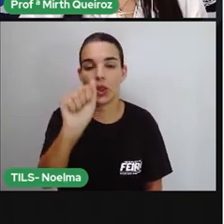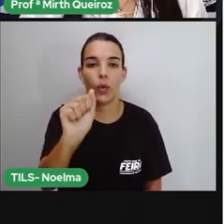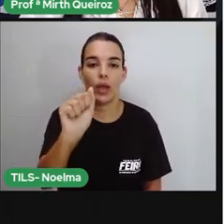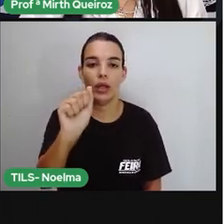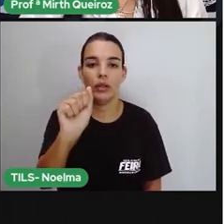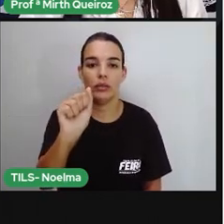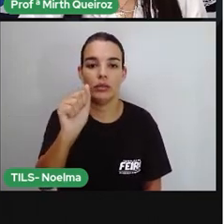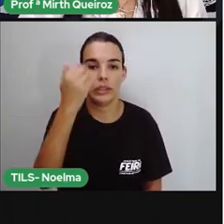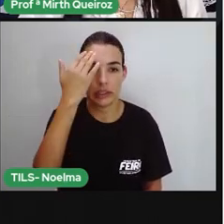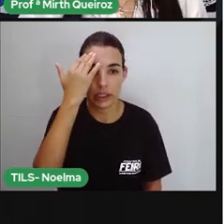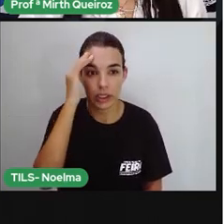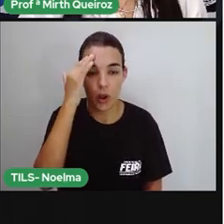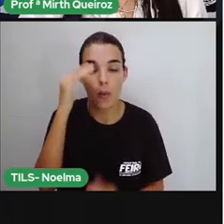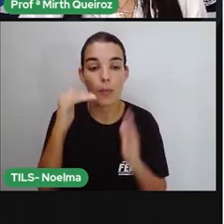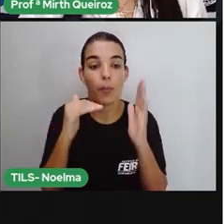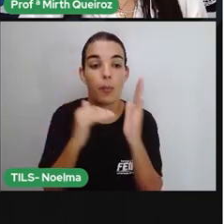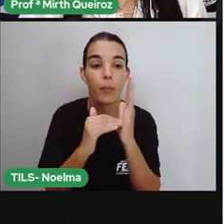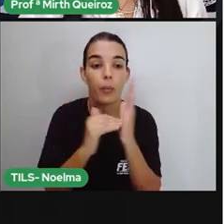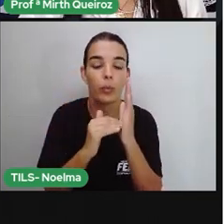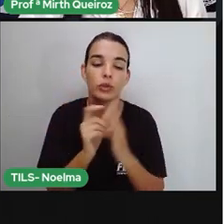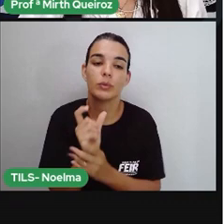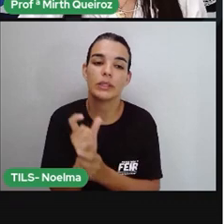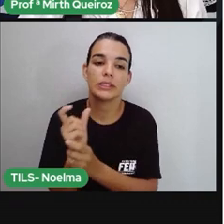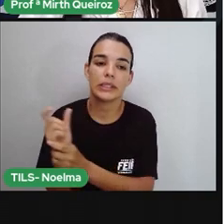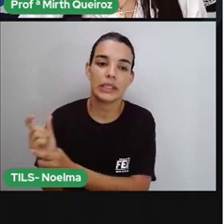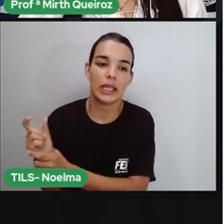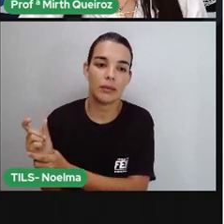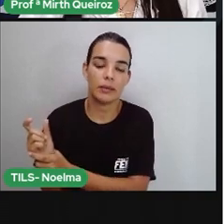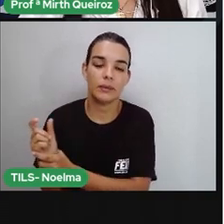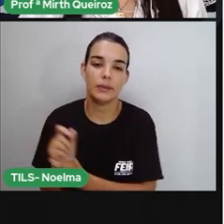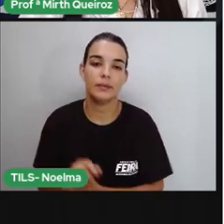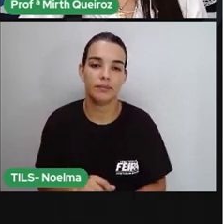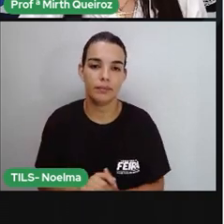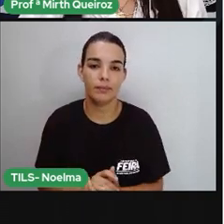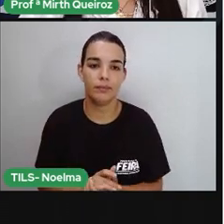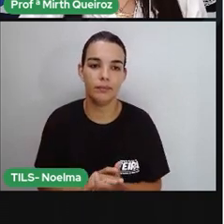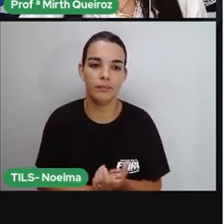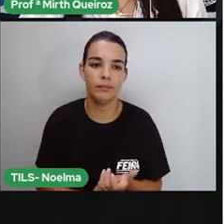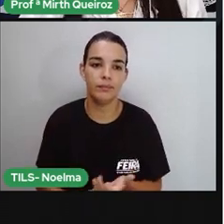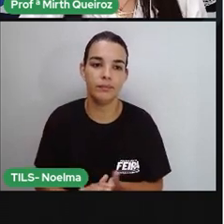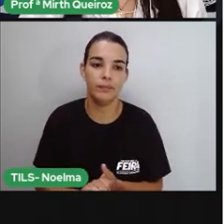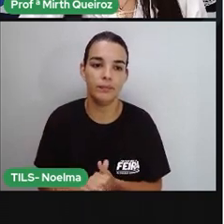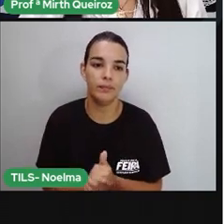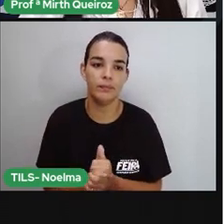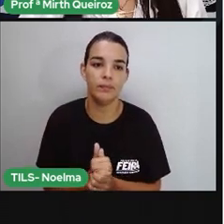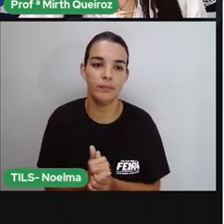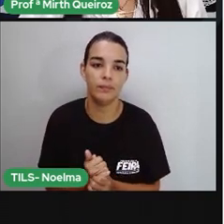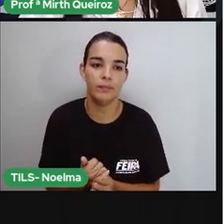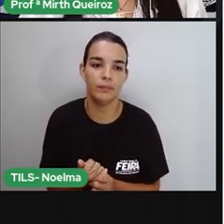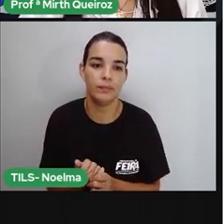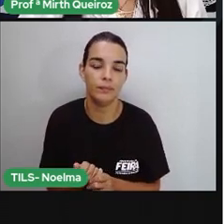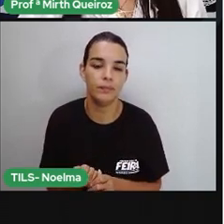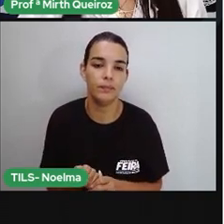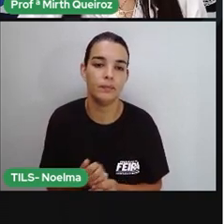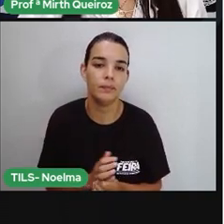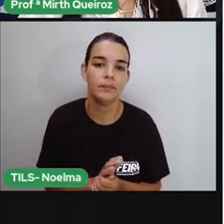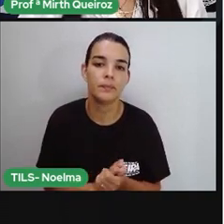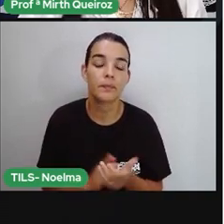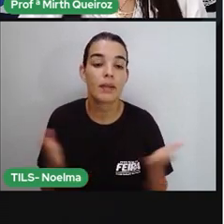Ocítona. Ocítona. a última sílaba é a sílaba mais forte, é a sílaba tônica.